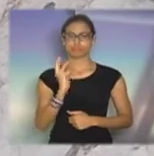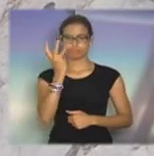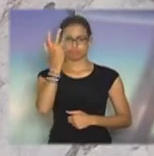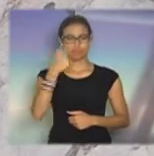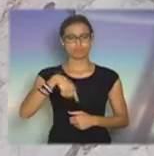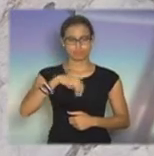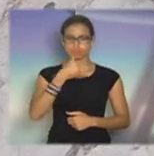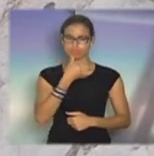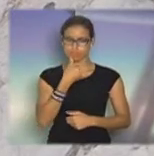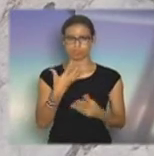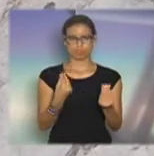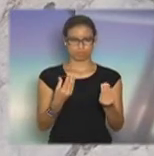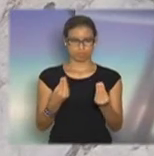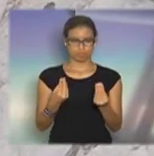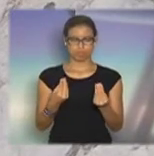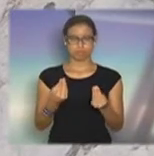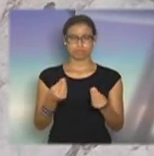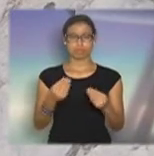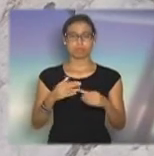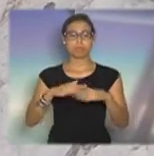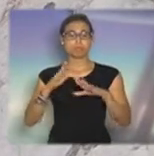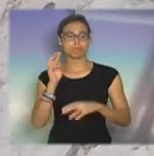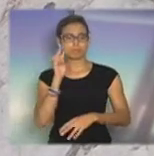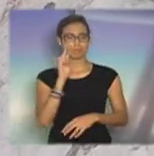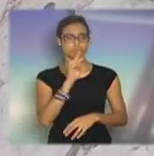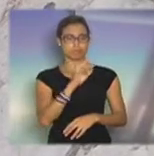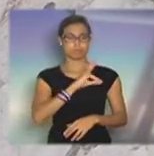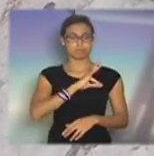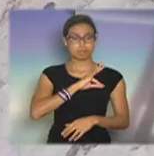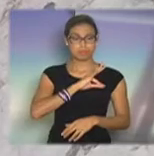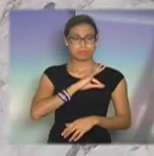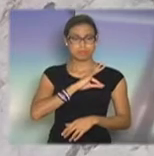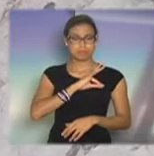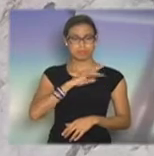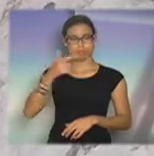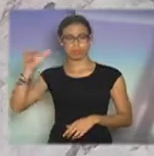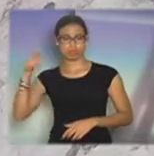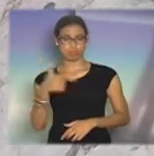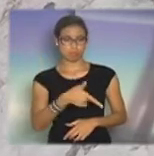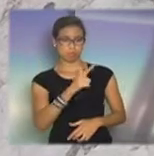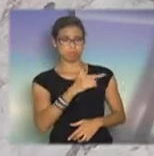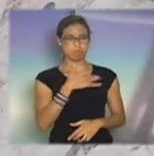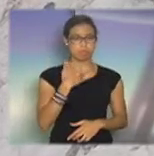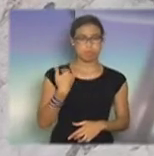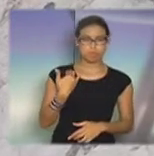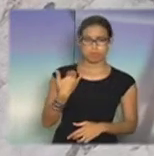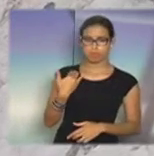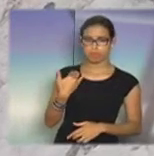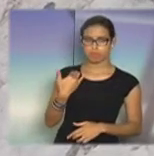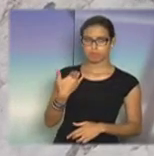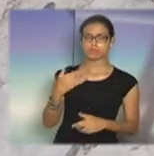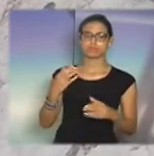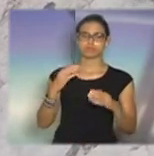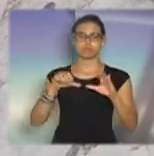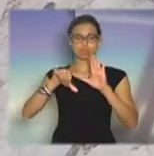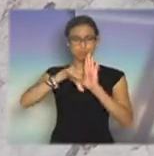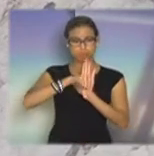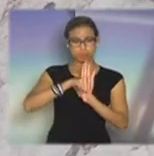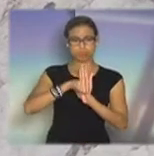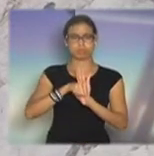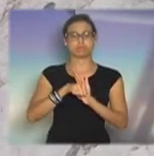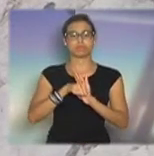aqui. Mas, quando nós vemos policiais militares sendo assassinados, nós lembramos a todos aqui. O crime organizado